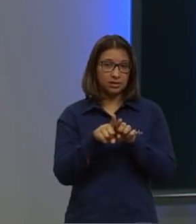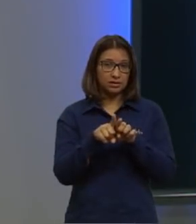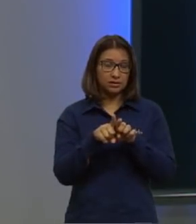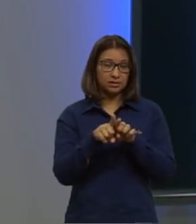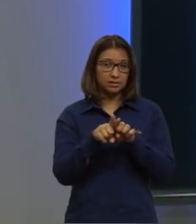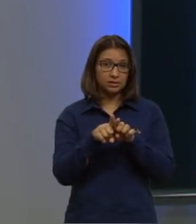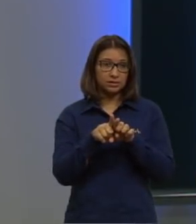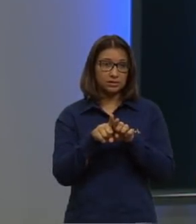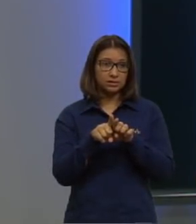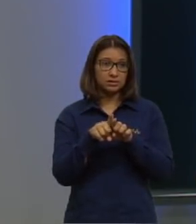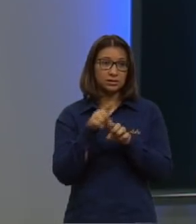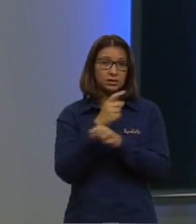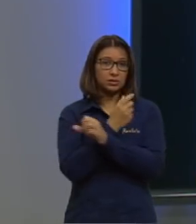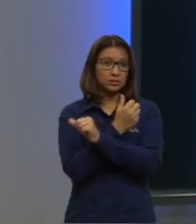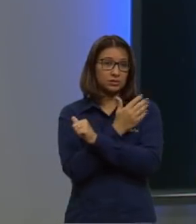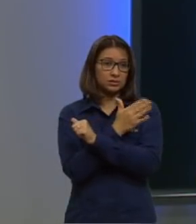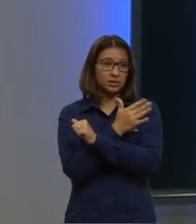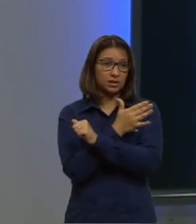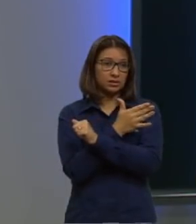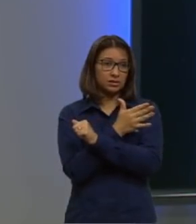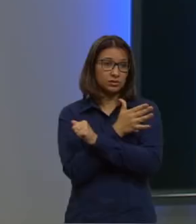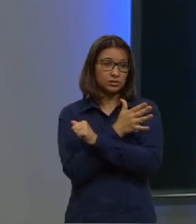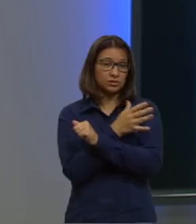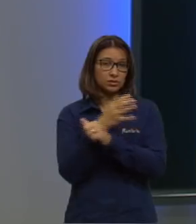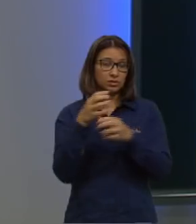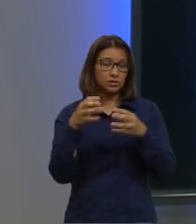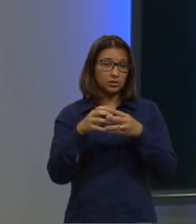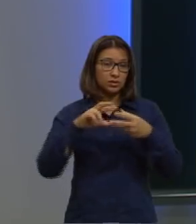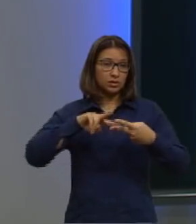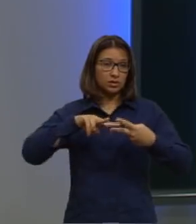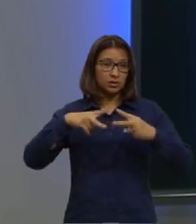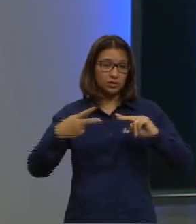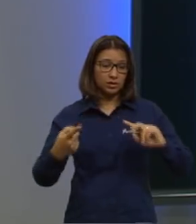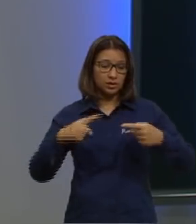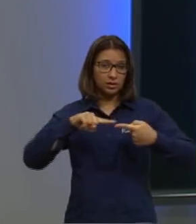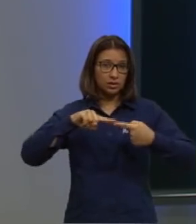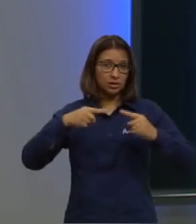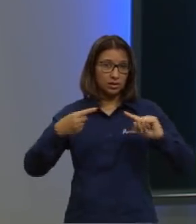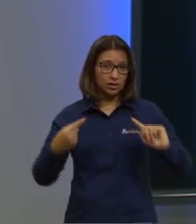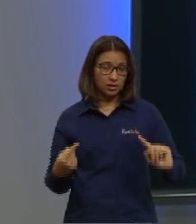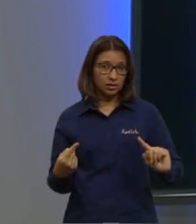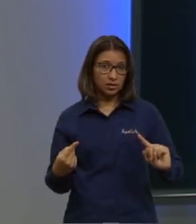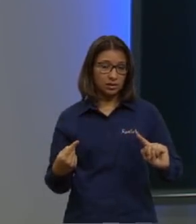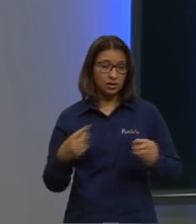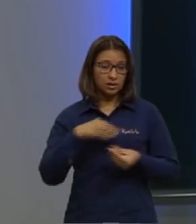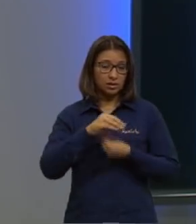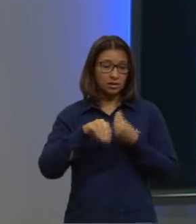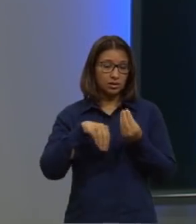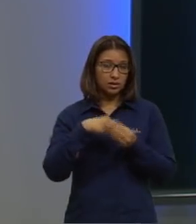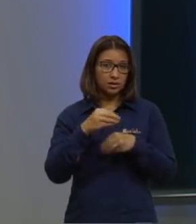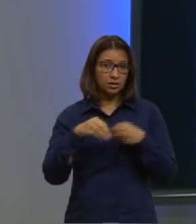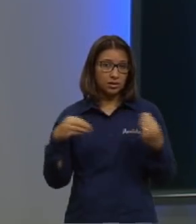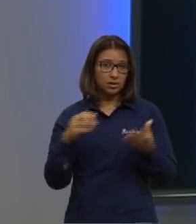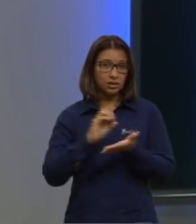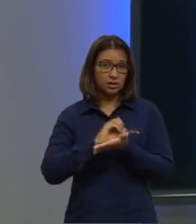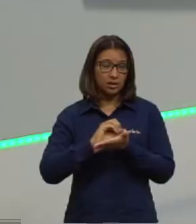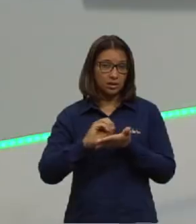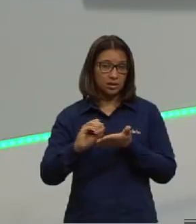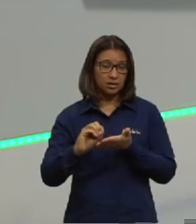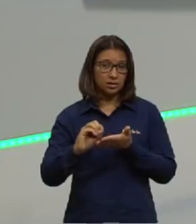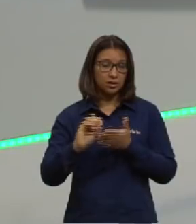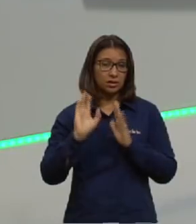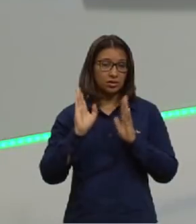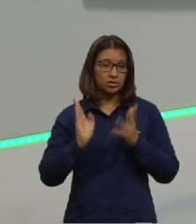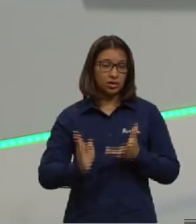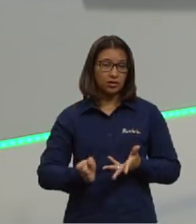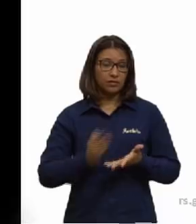ácidos nucleicos, nosso último grupo aqui de substâncias orgânicas. E eu já vou começar